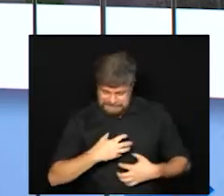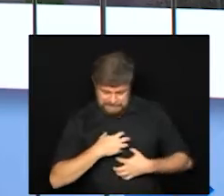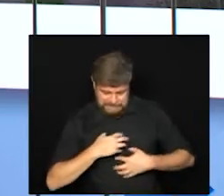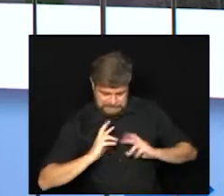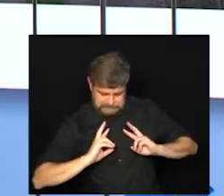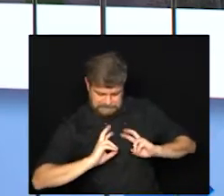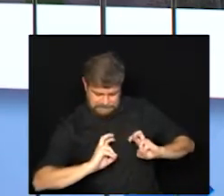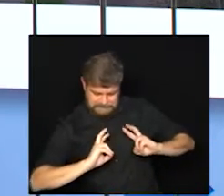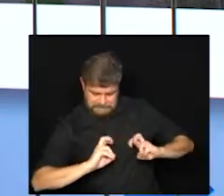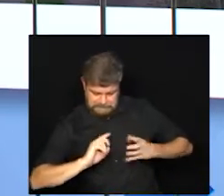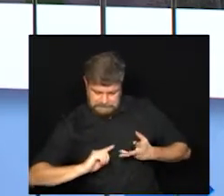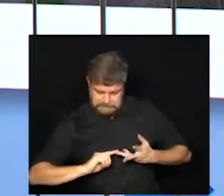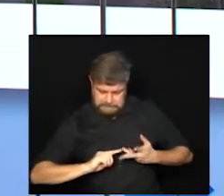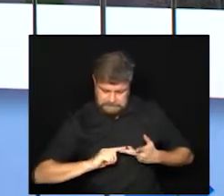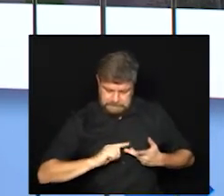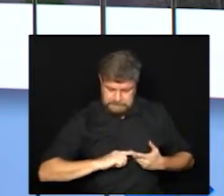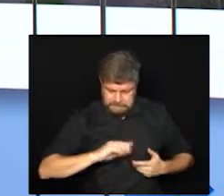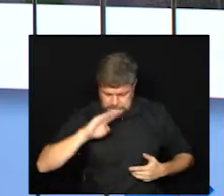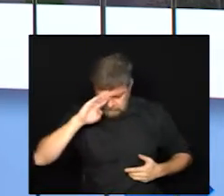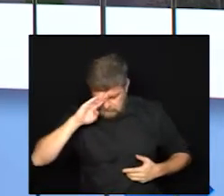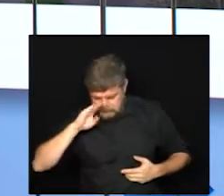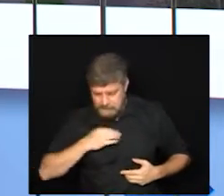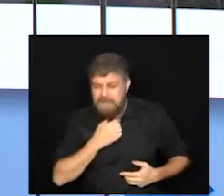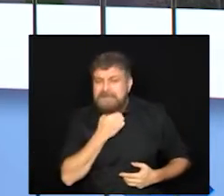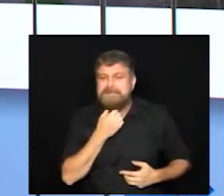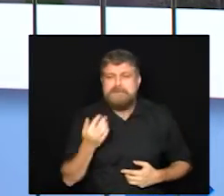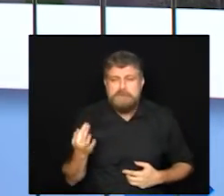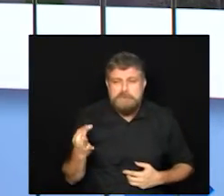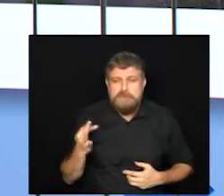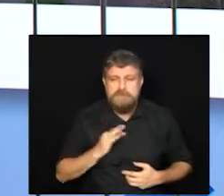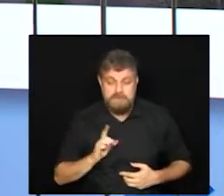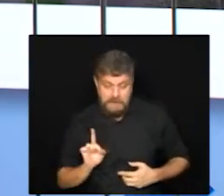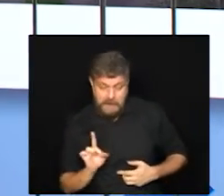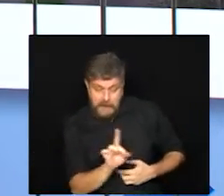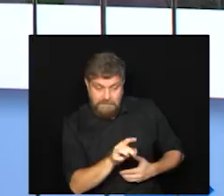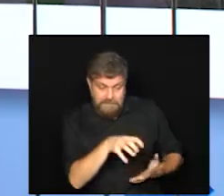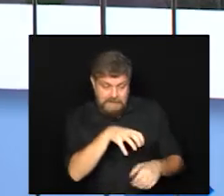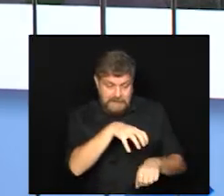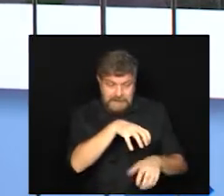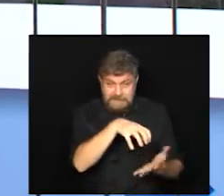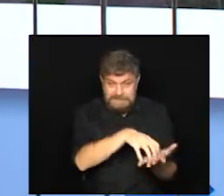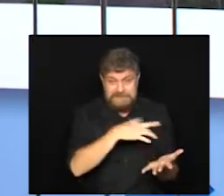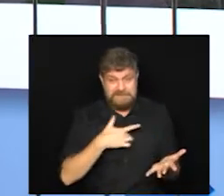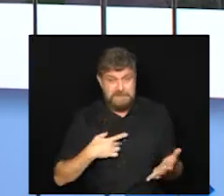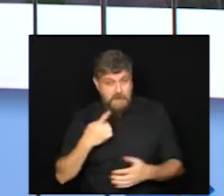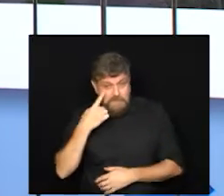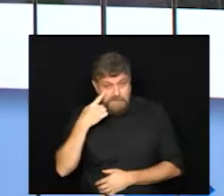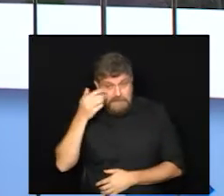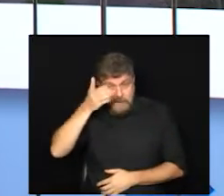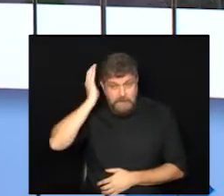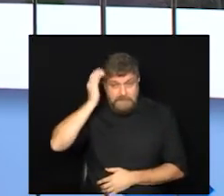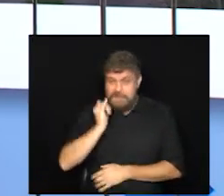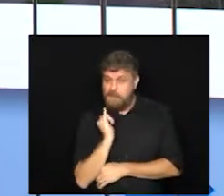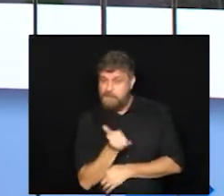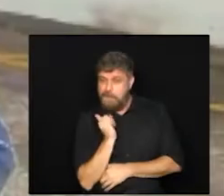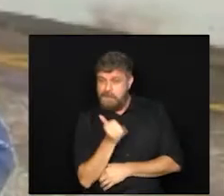que tinham algum sintoma gripal para saber se era Covid ou não. Acompanhe a fala do prefeito.